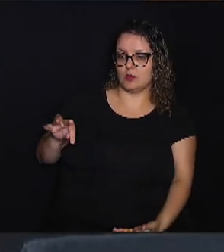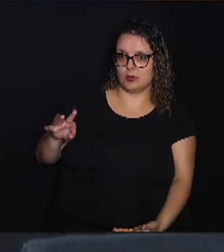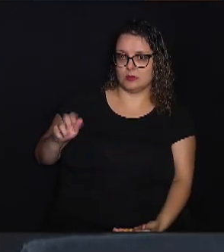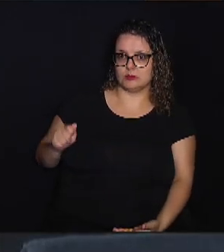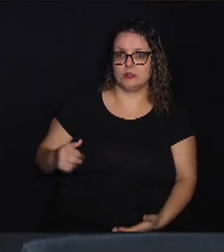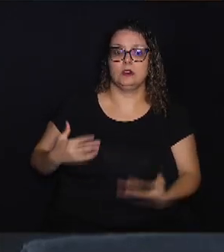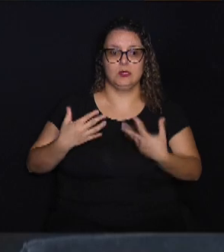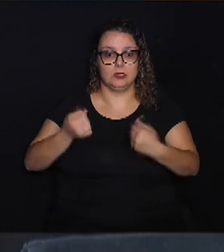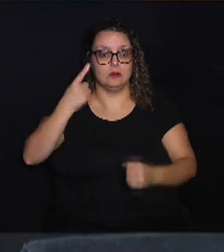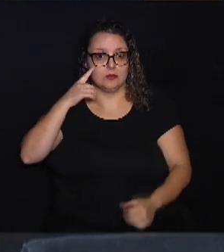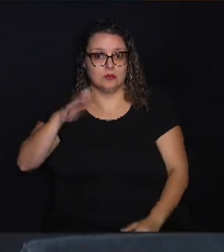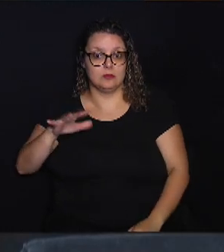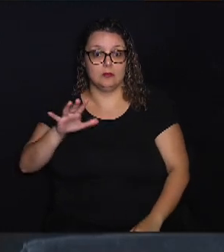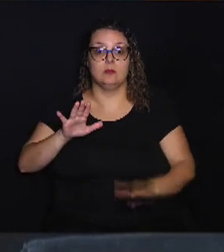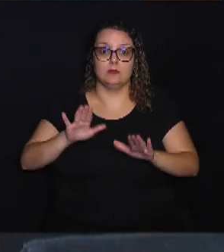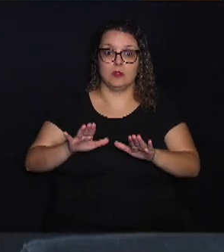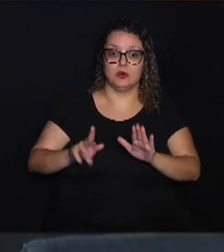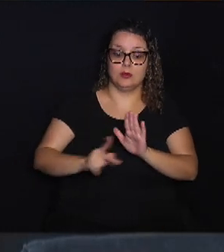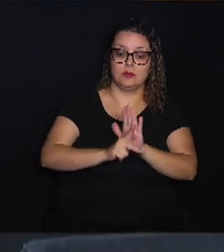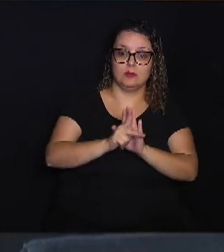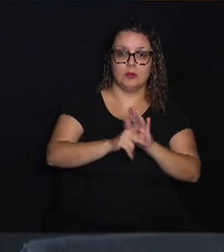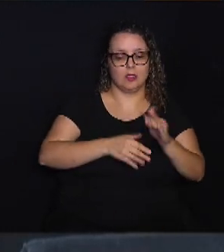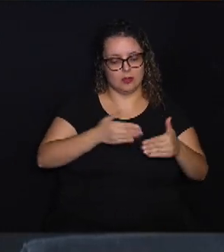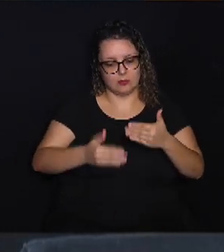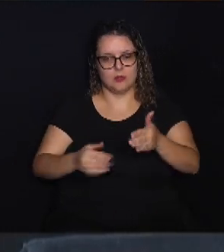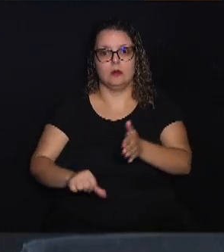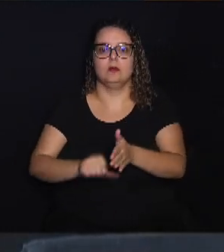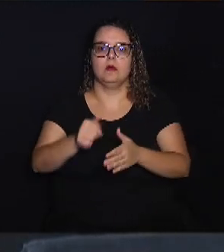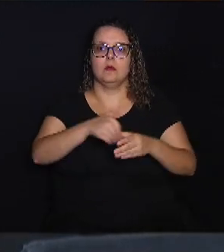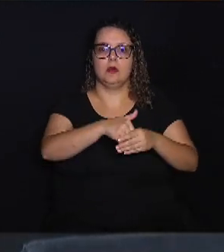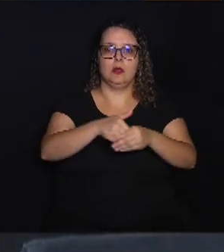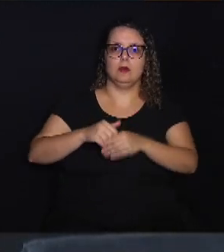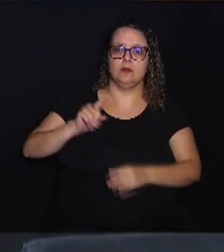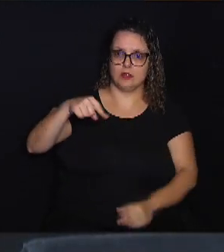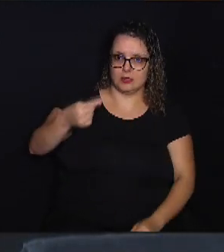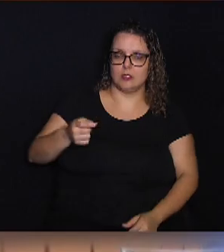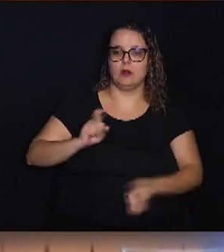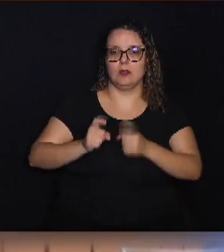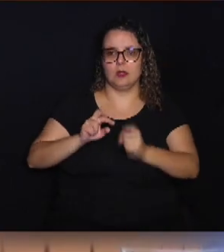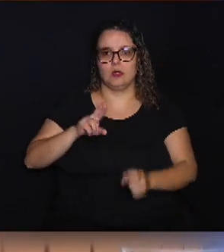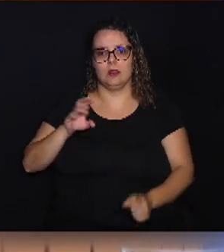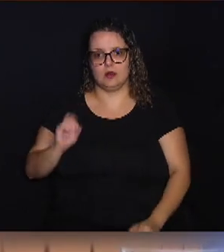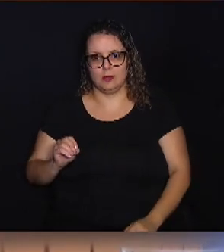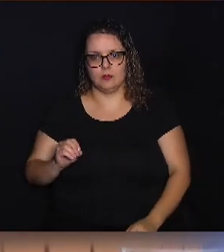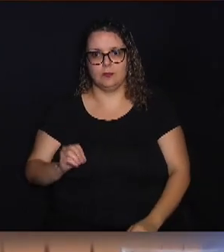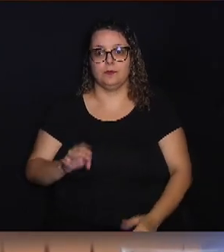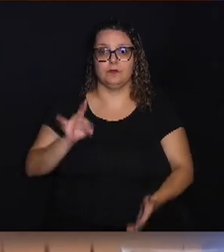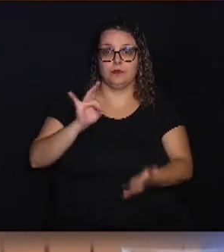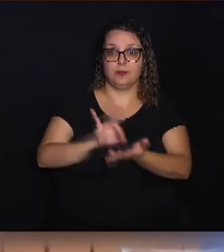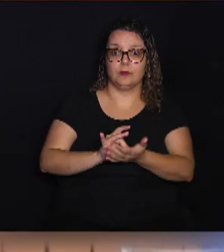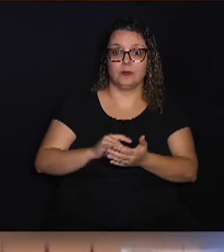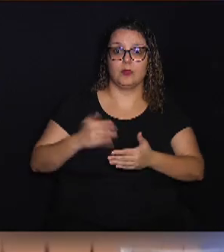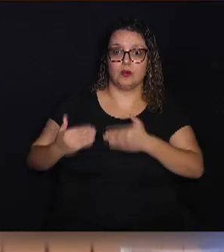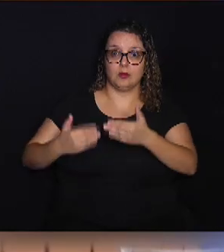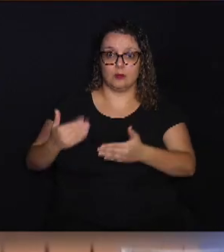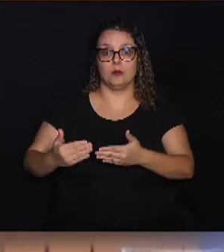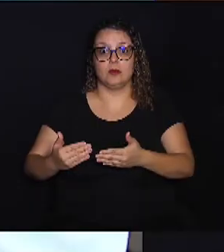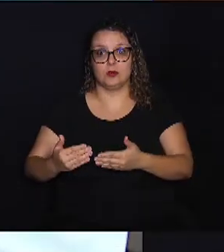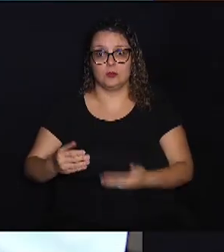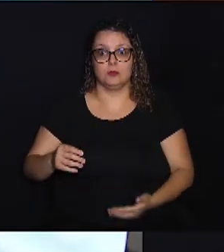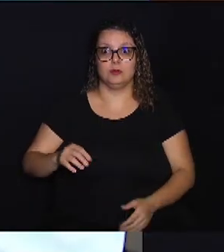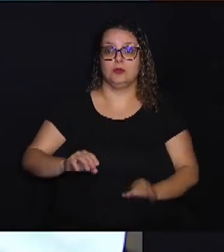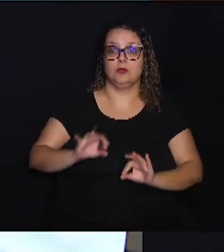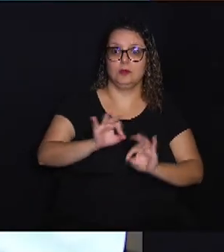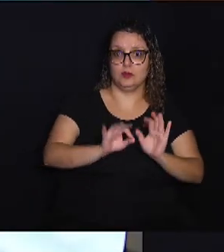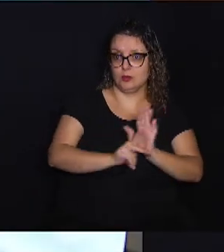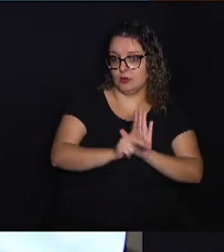da Câmara, porém, o projeto segue para a primeira votação na próxima reunião ordinária. Na verdade, a tramitação do projeto vai seguir